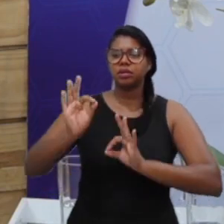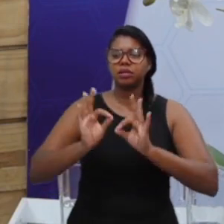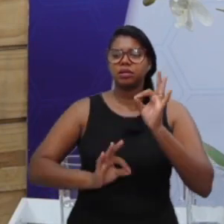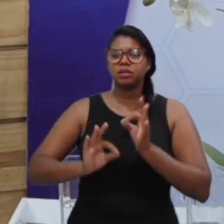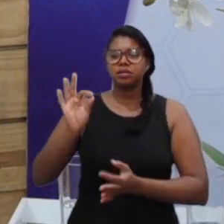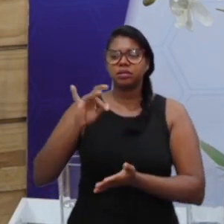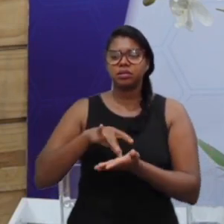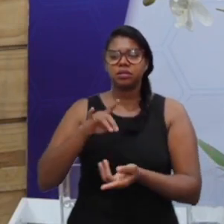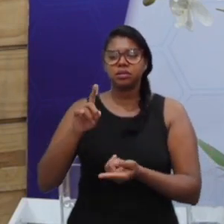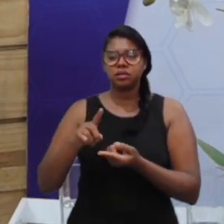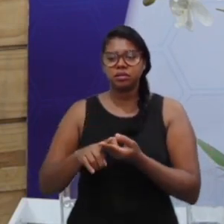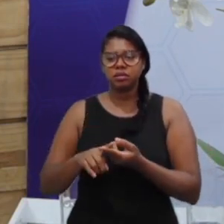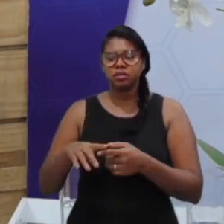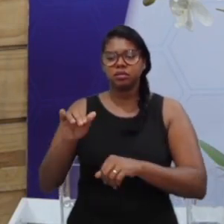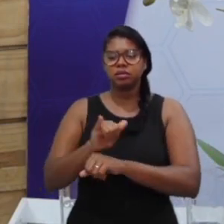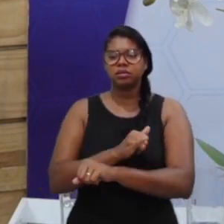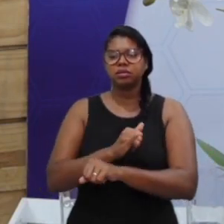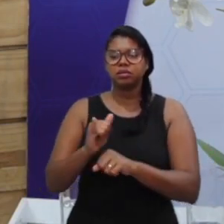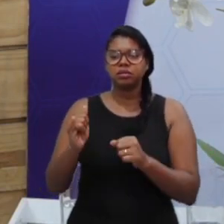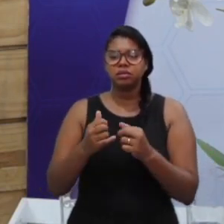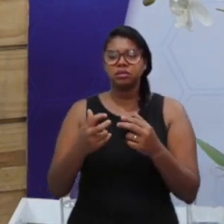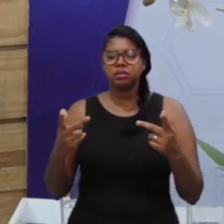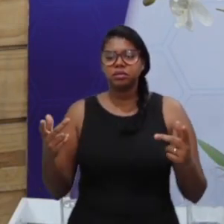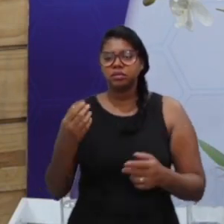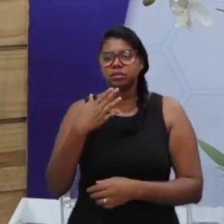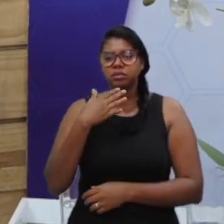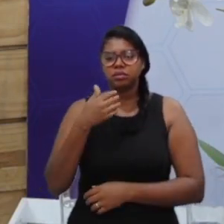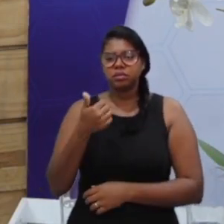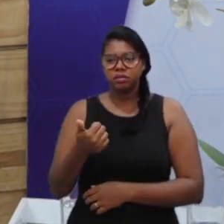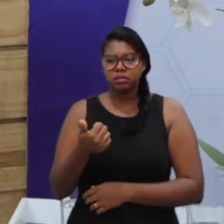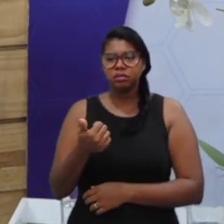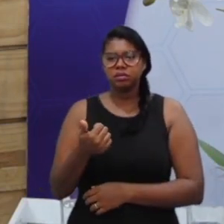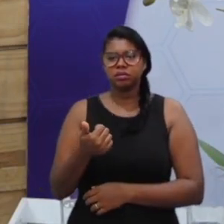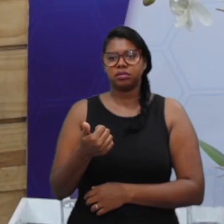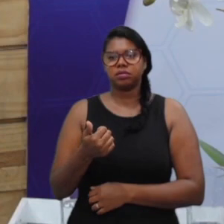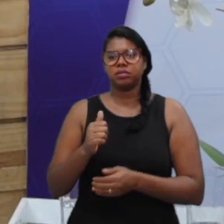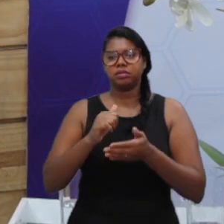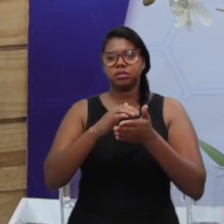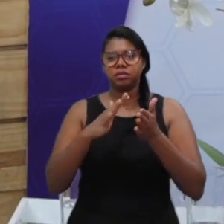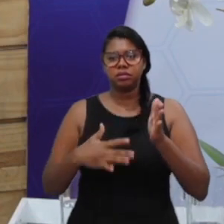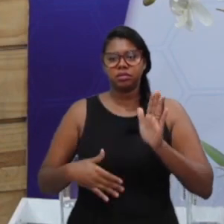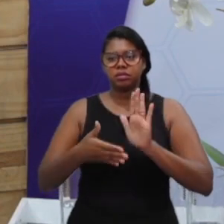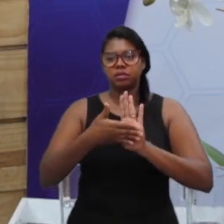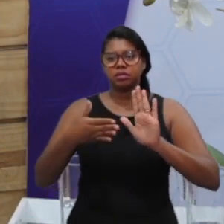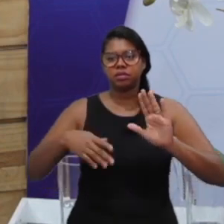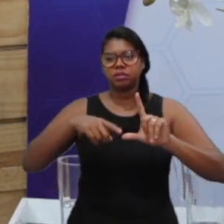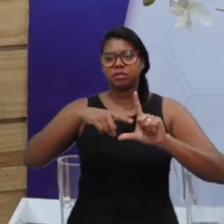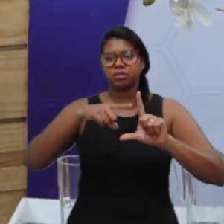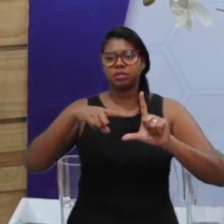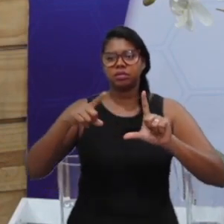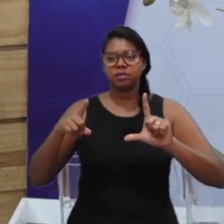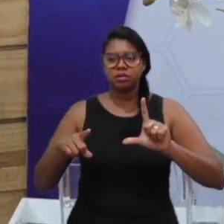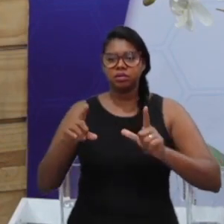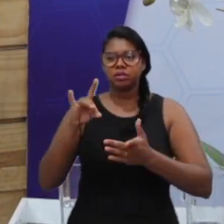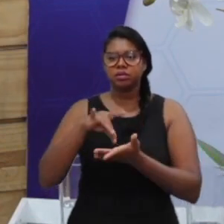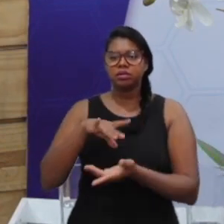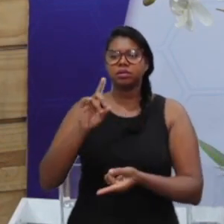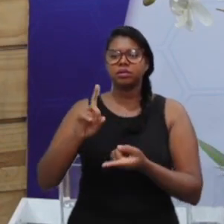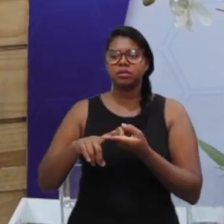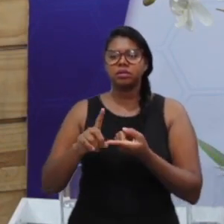montar estratégias, ter uma boa conta de dados para não cair no perigo do